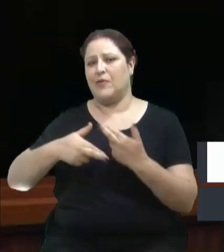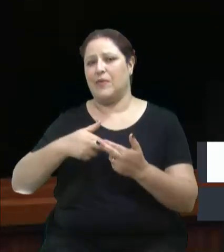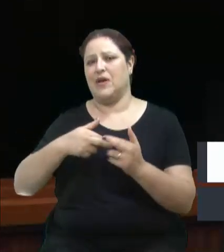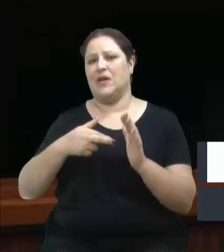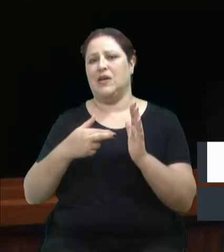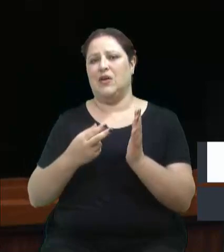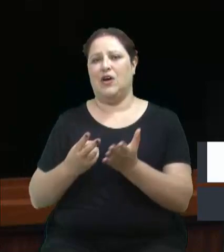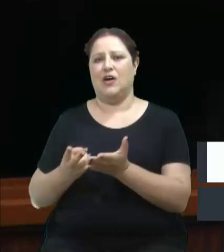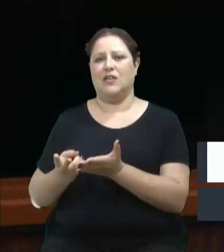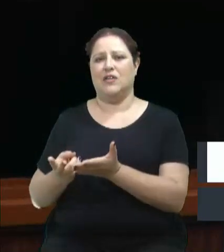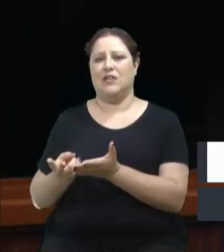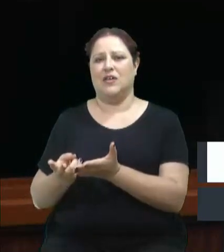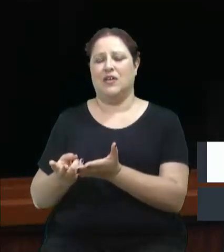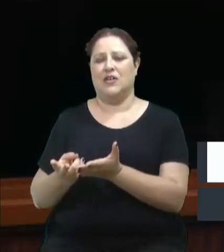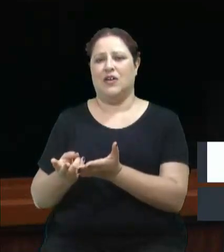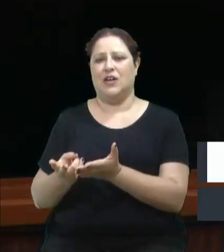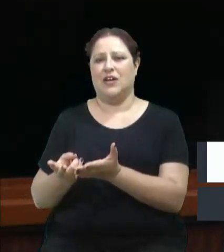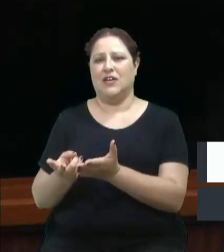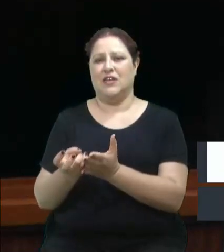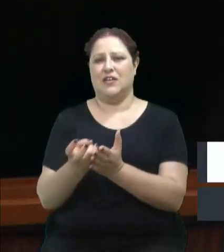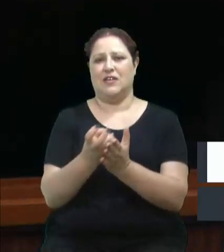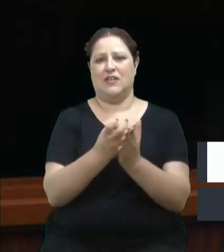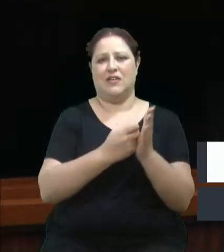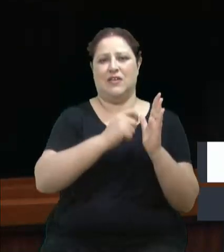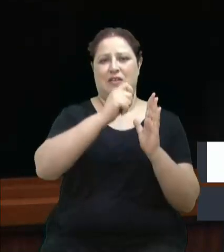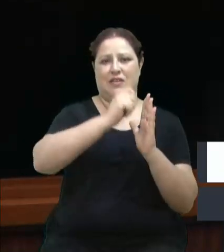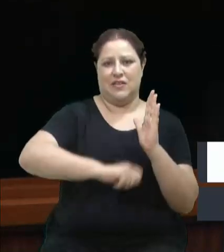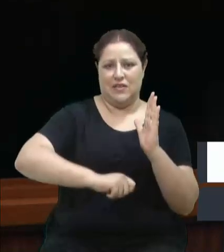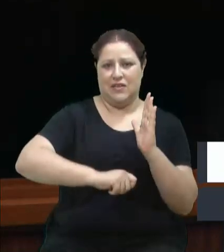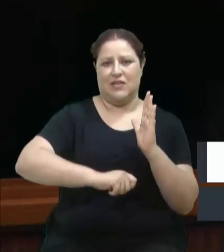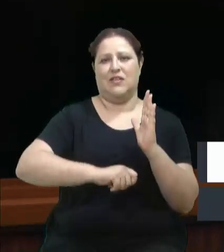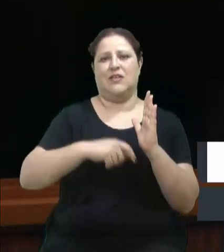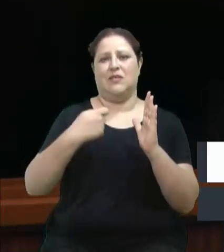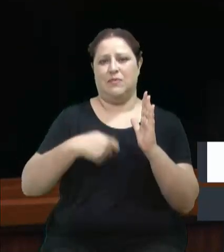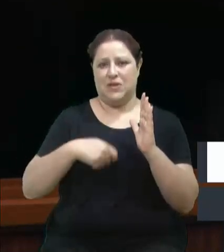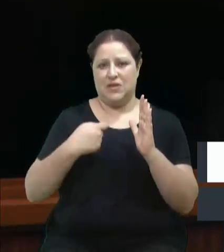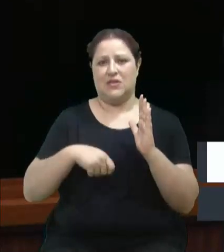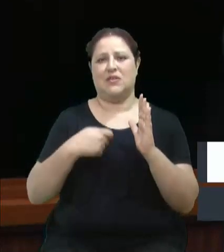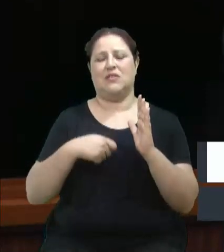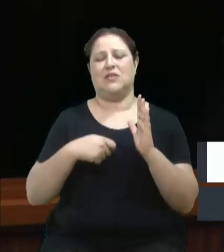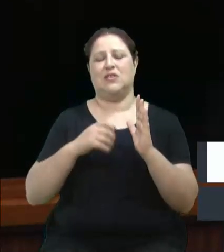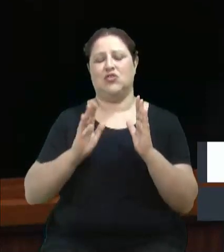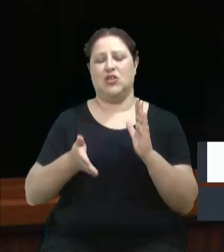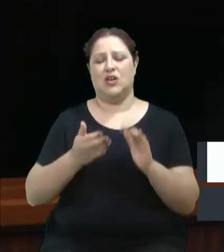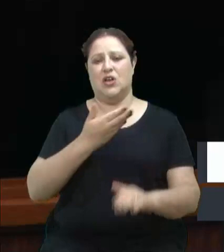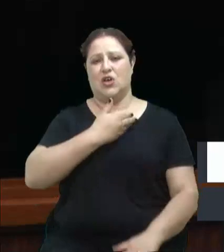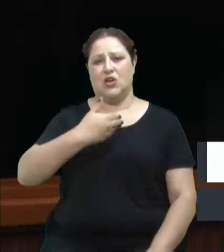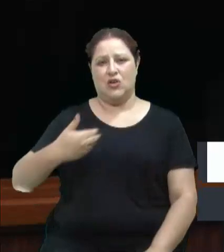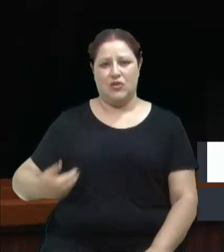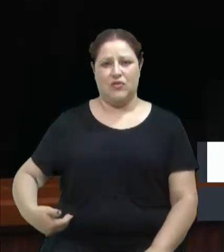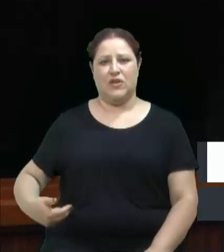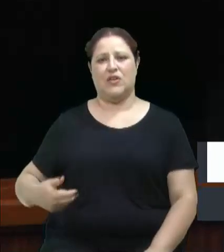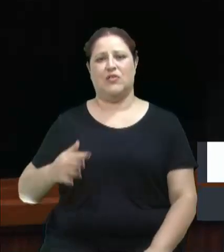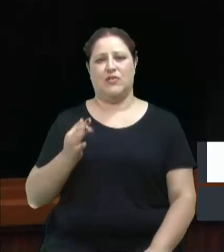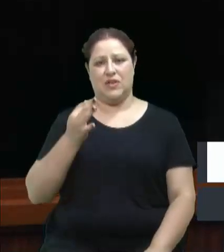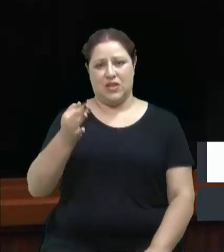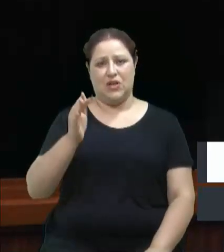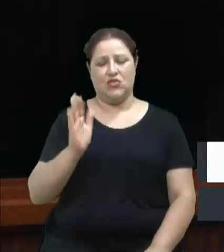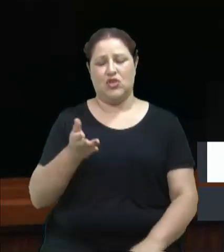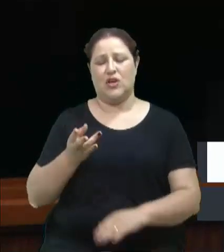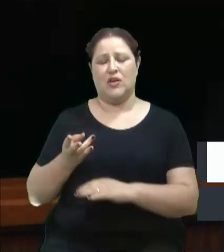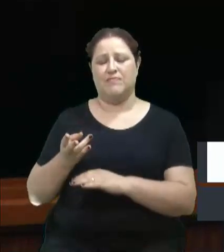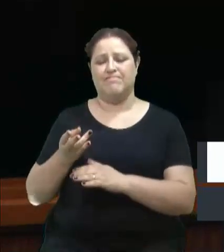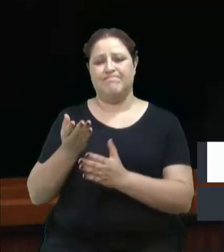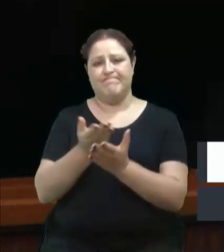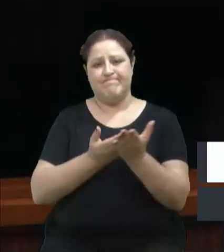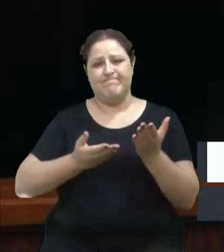necessário uma reforma tributária. O governo federal já encaminhou em outros momentos, um governo popular